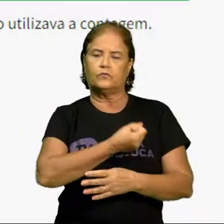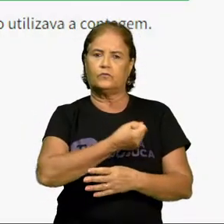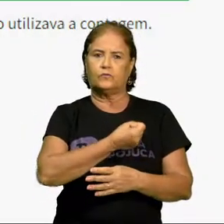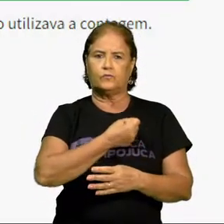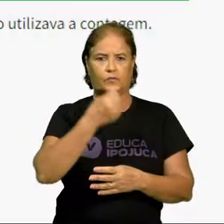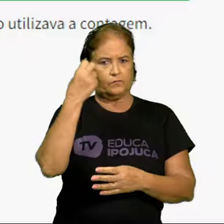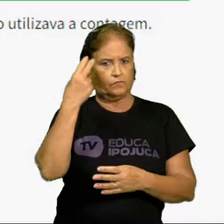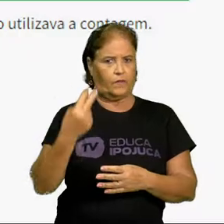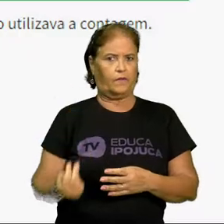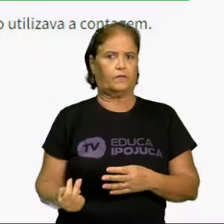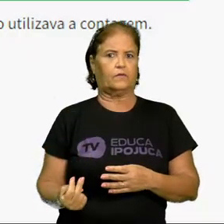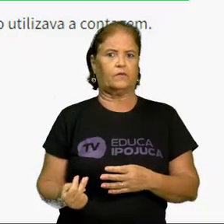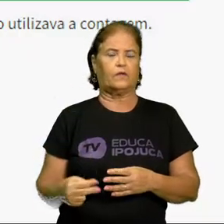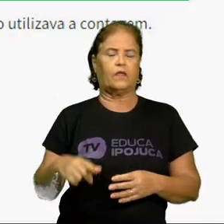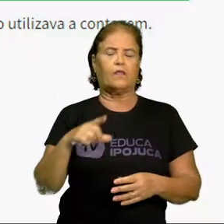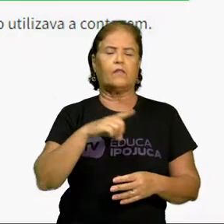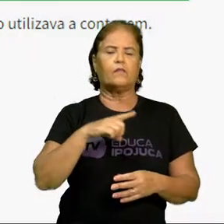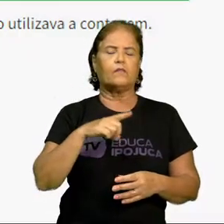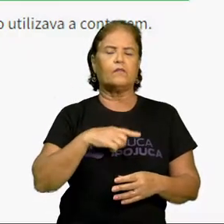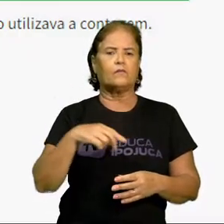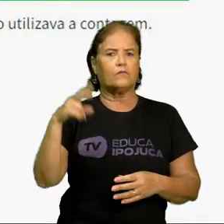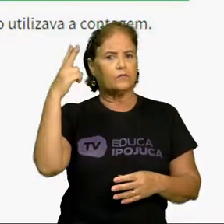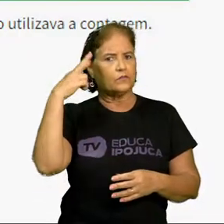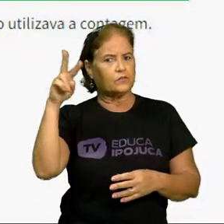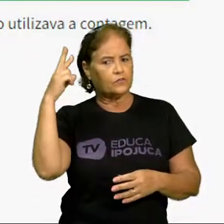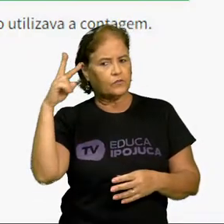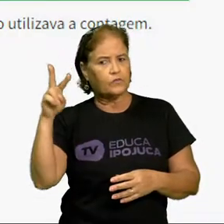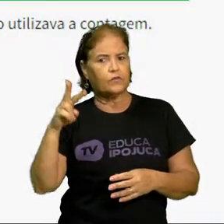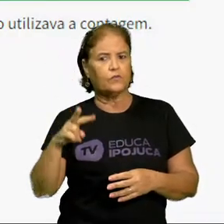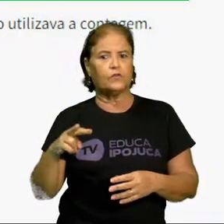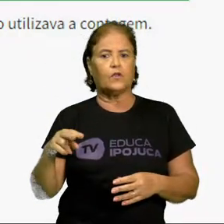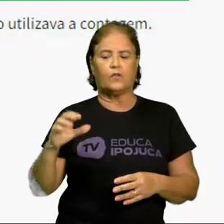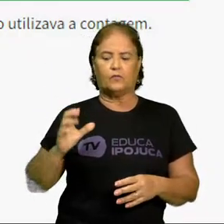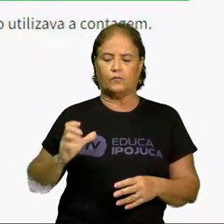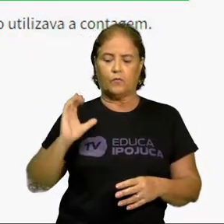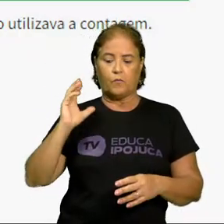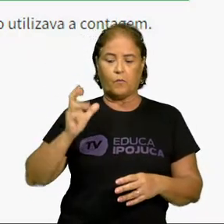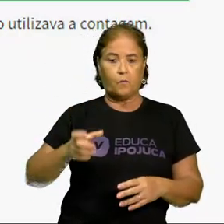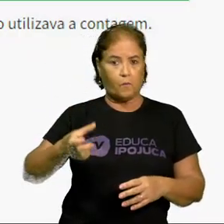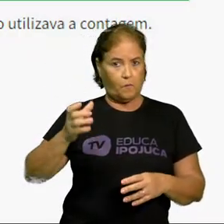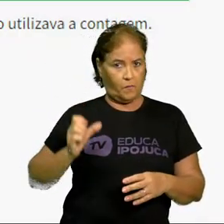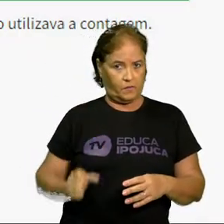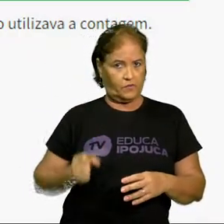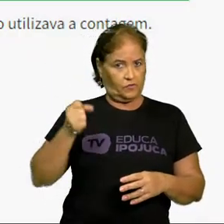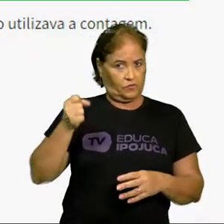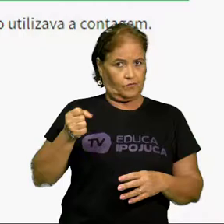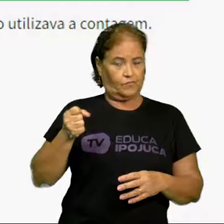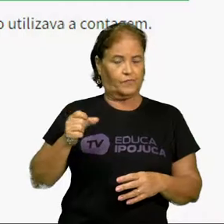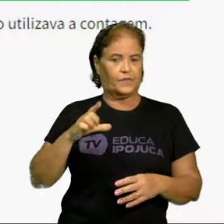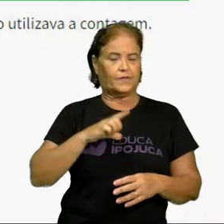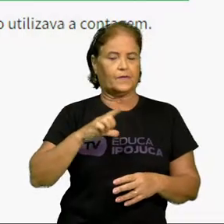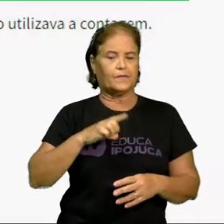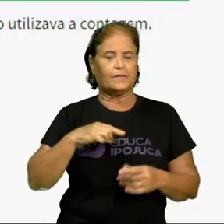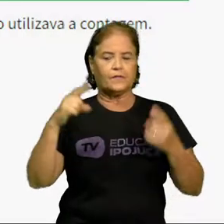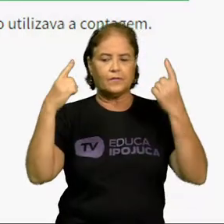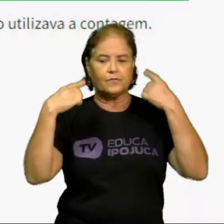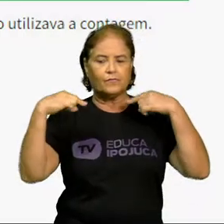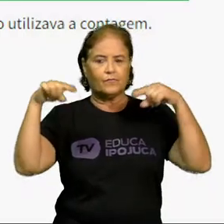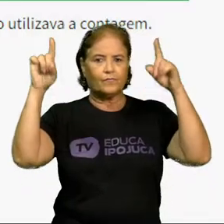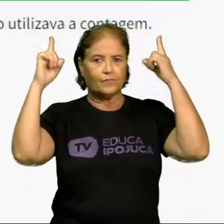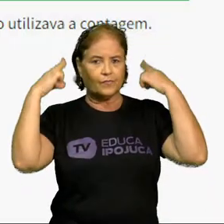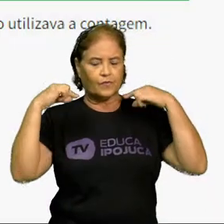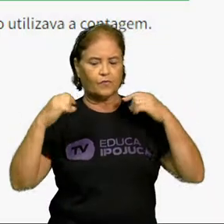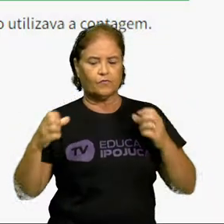Tinha lá aquela historinha do pastor que tinha um rebanho de ovelhas e ele precisava